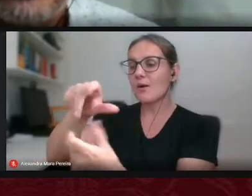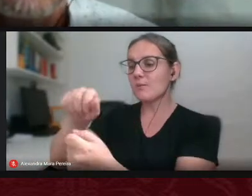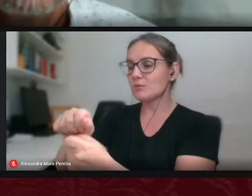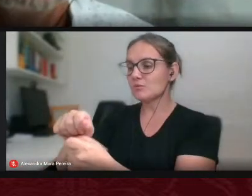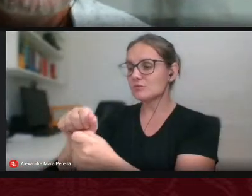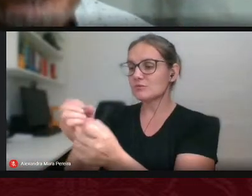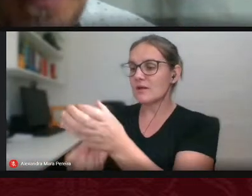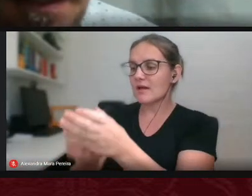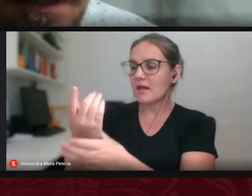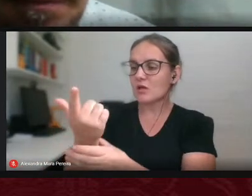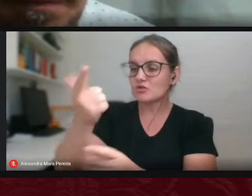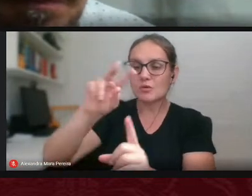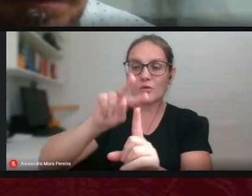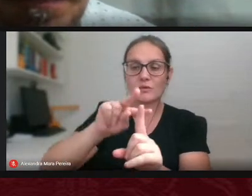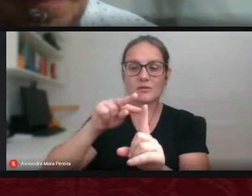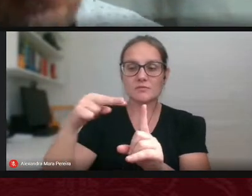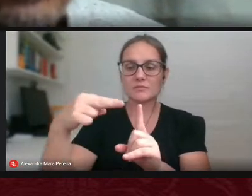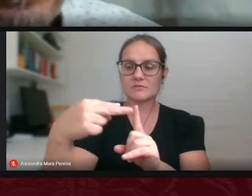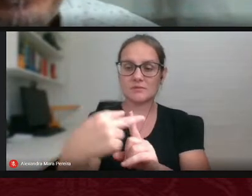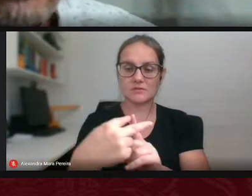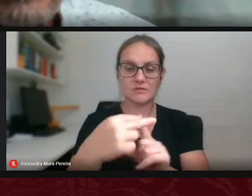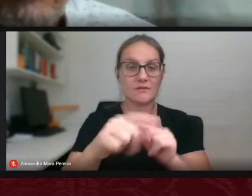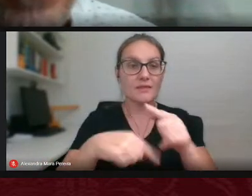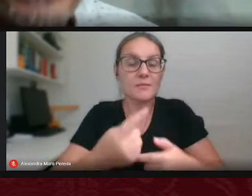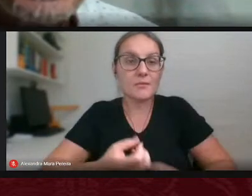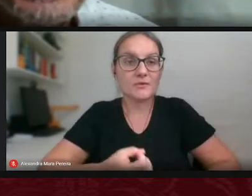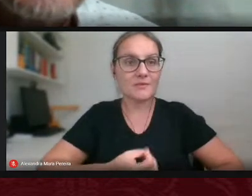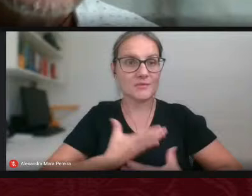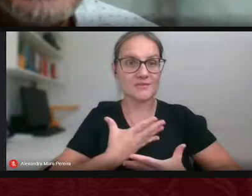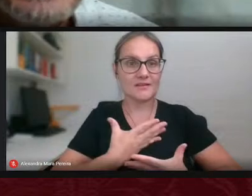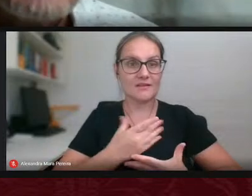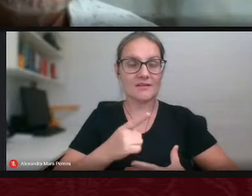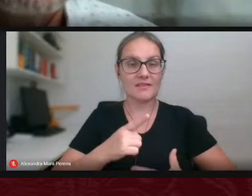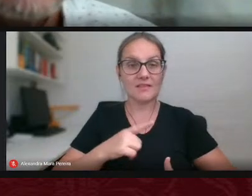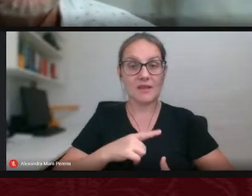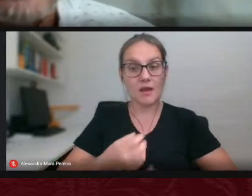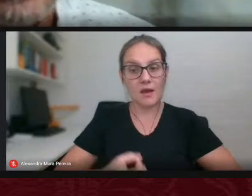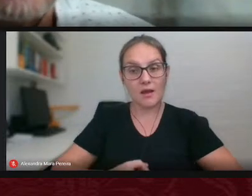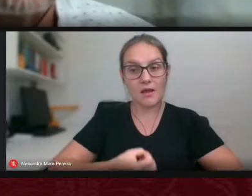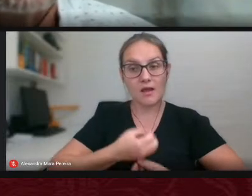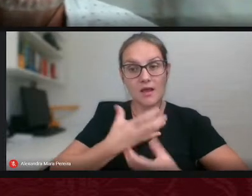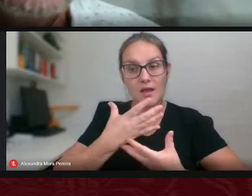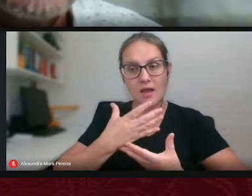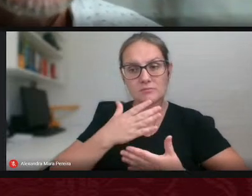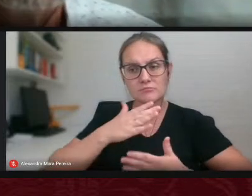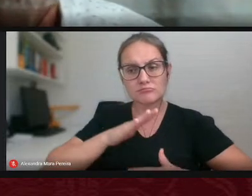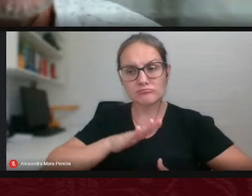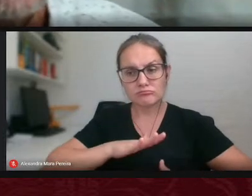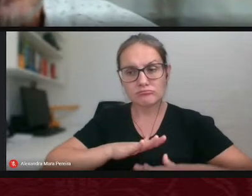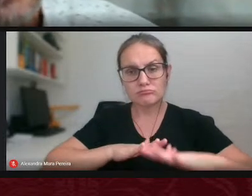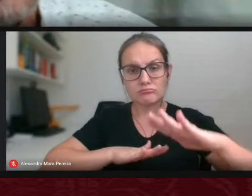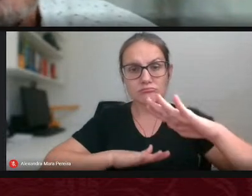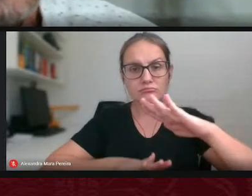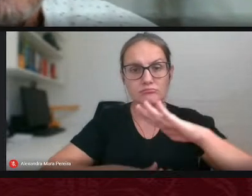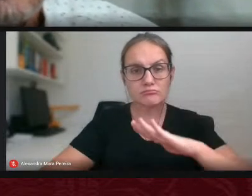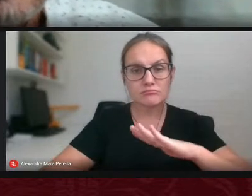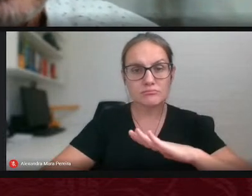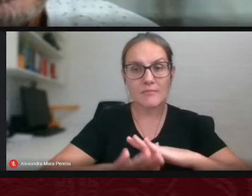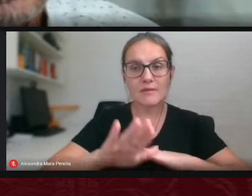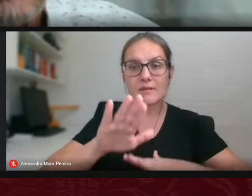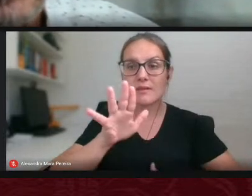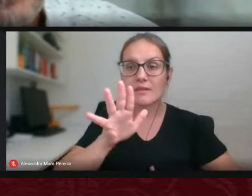poesia aí nós temos a poética devagar devagar